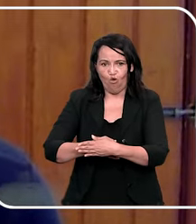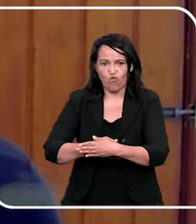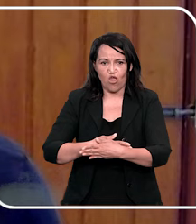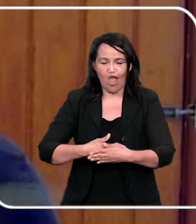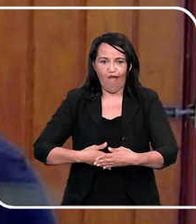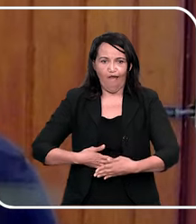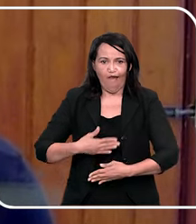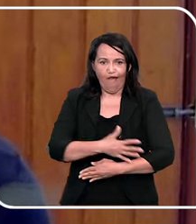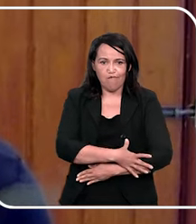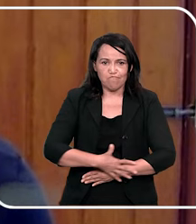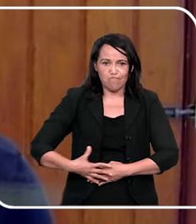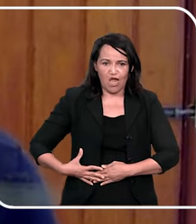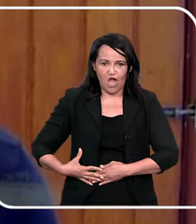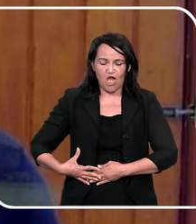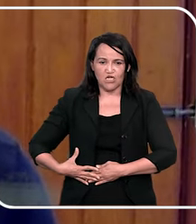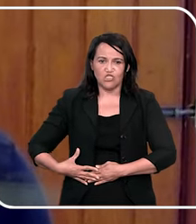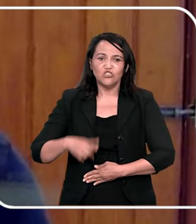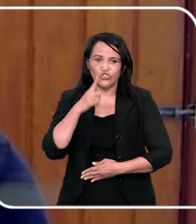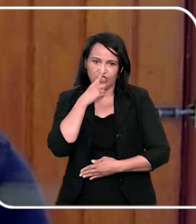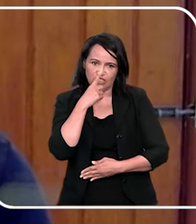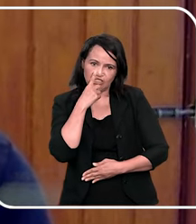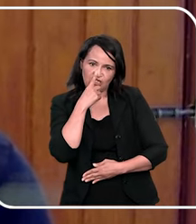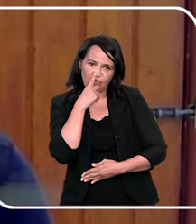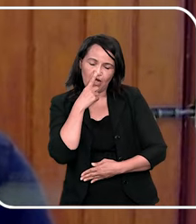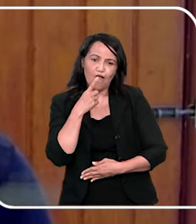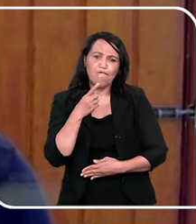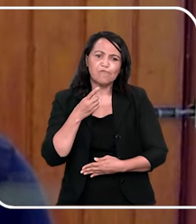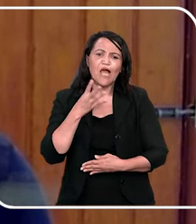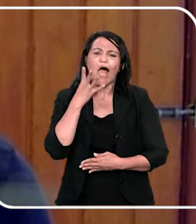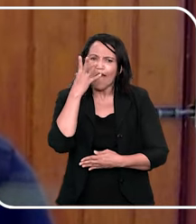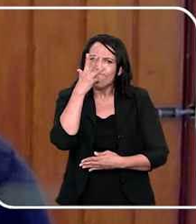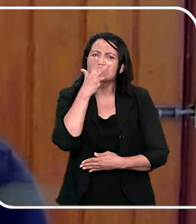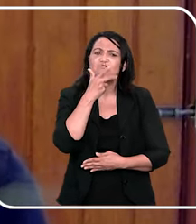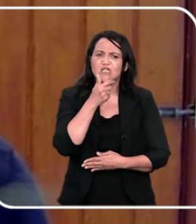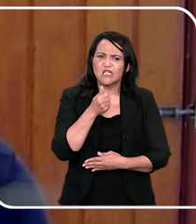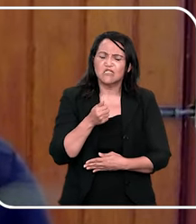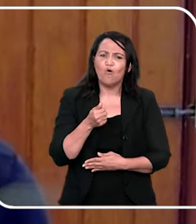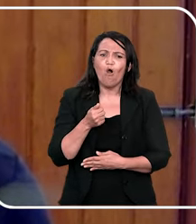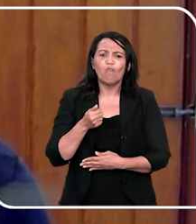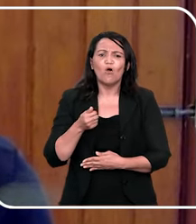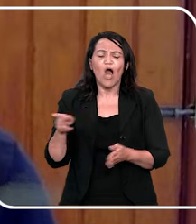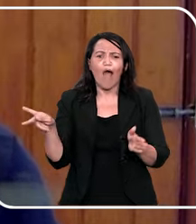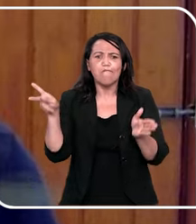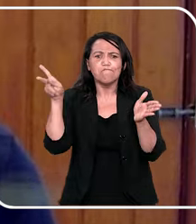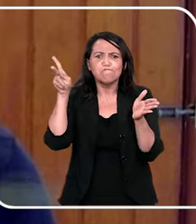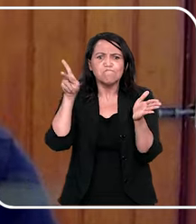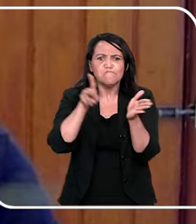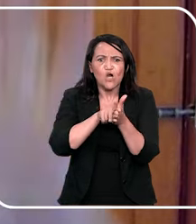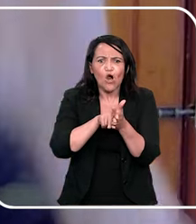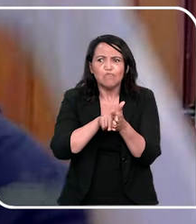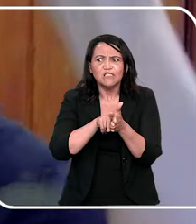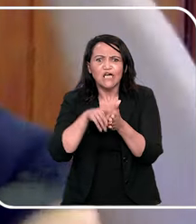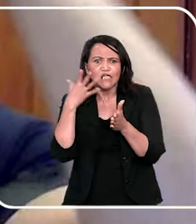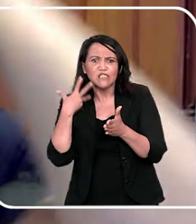escondidinho, é tão bonito, que eu, como a criança se apropria disso, que eu acolhi uma criança